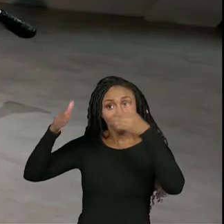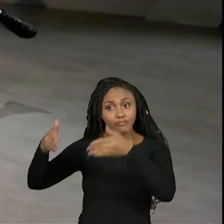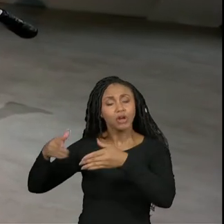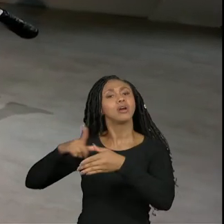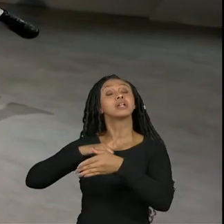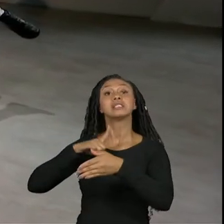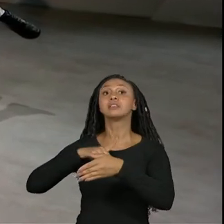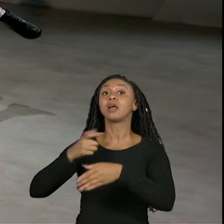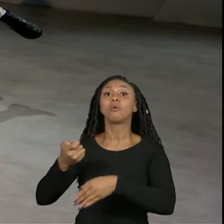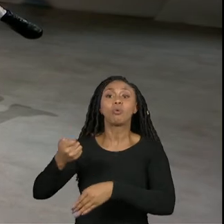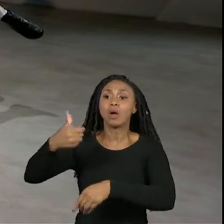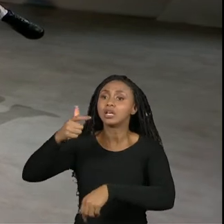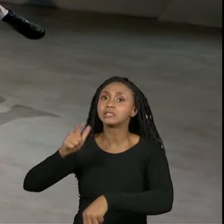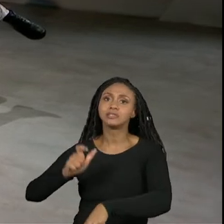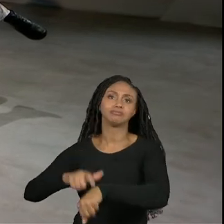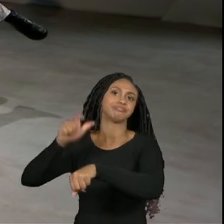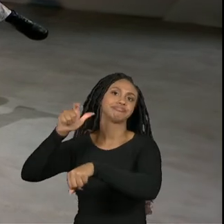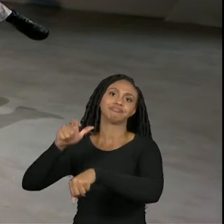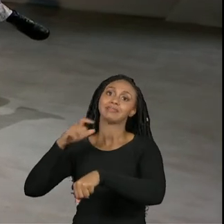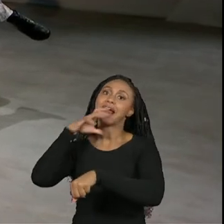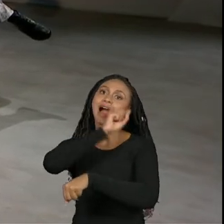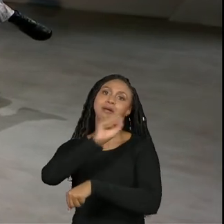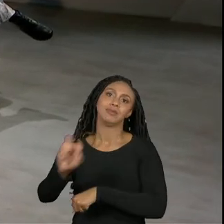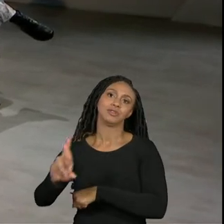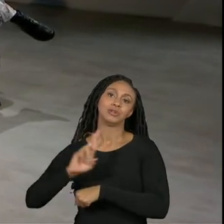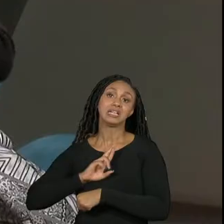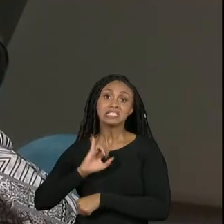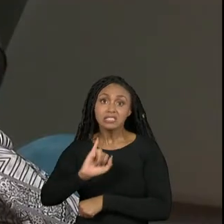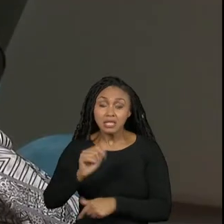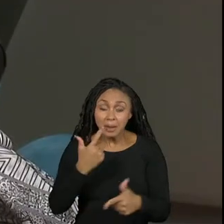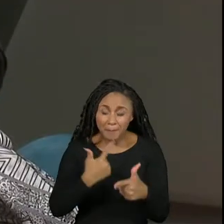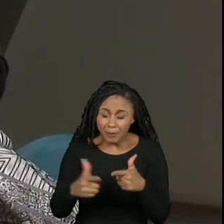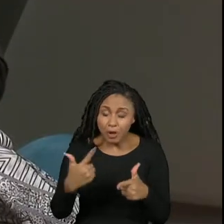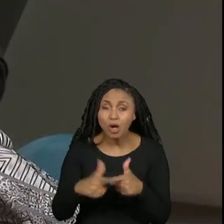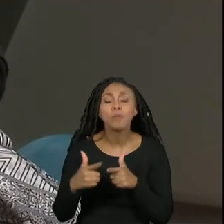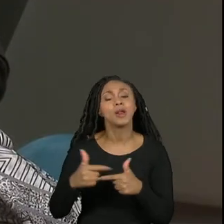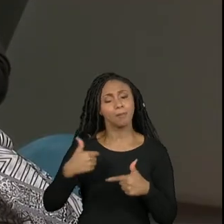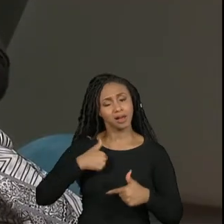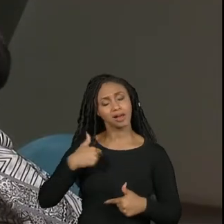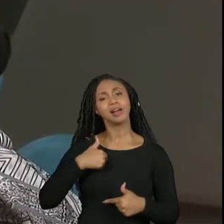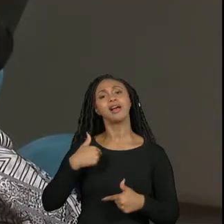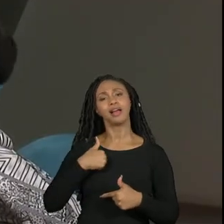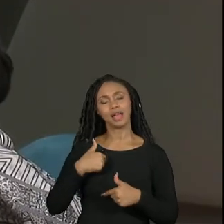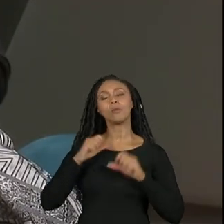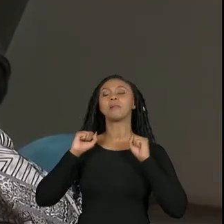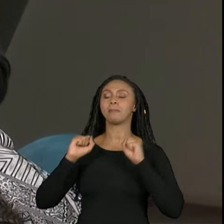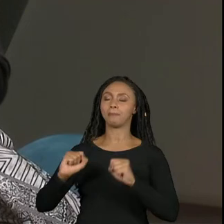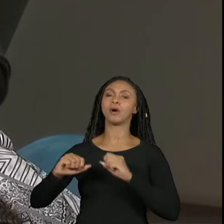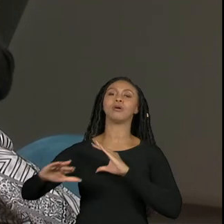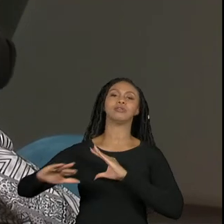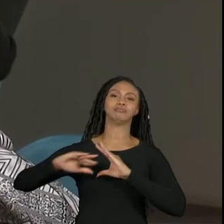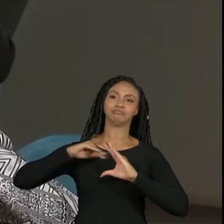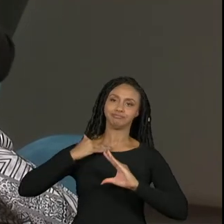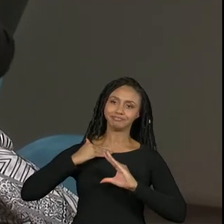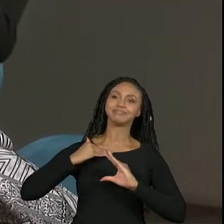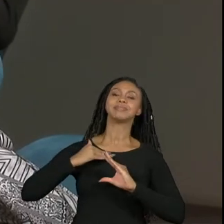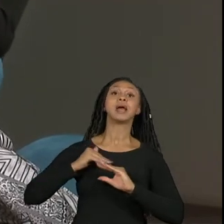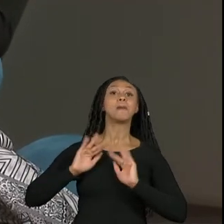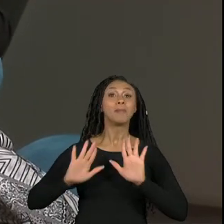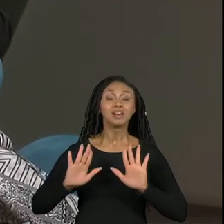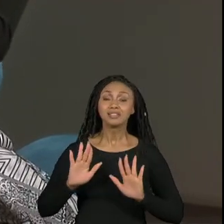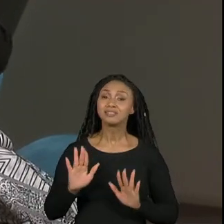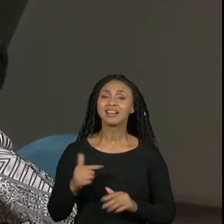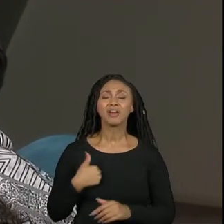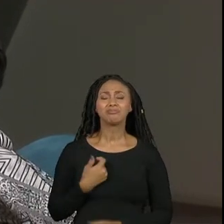imediata se tiver qualquer problema eu estou à disposição aí pode me mandar um e-mail mas eu tenho